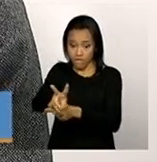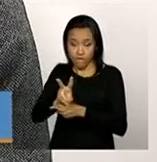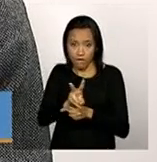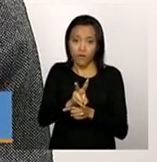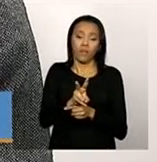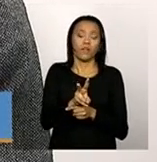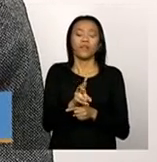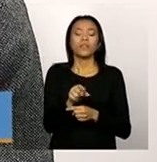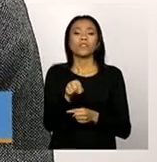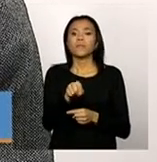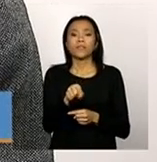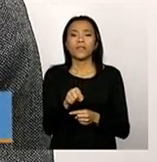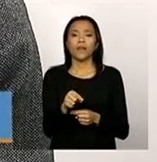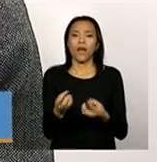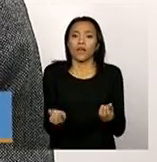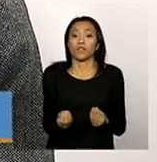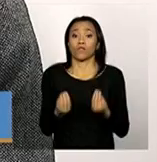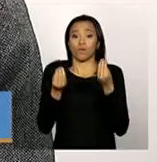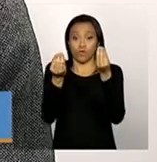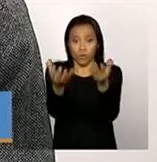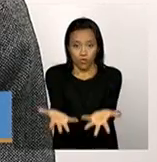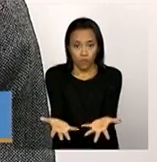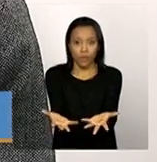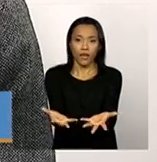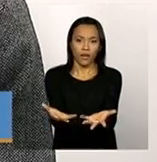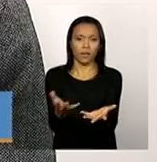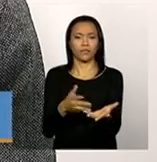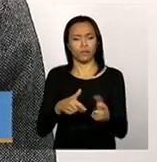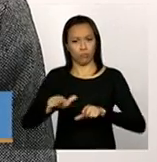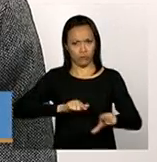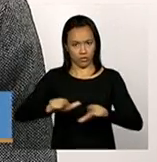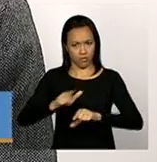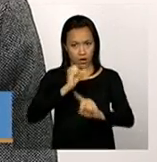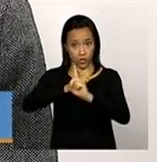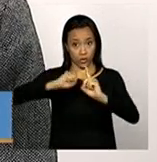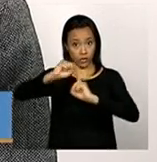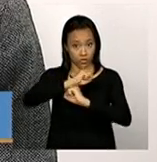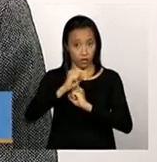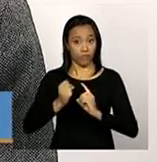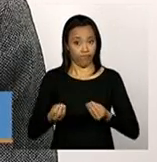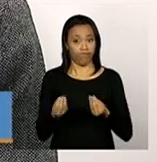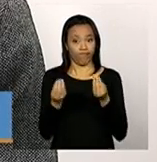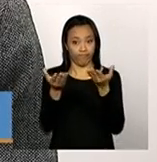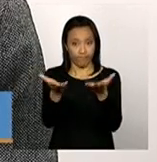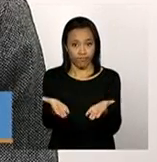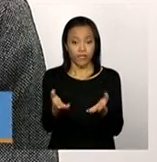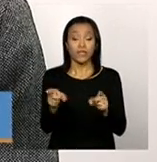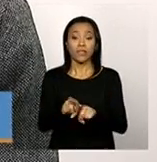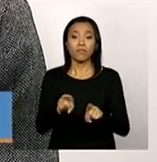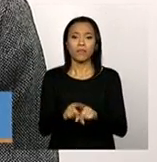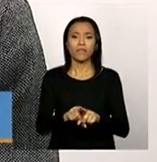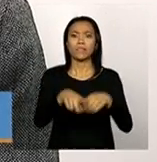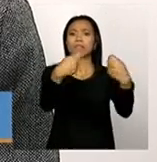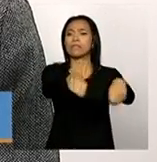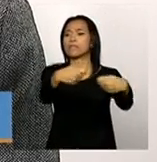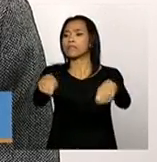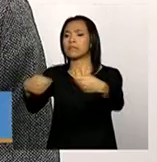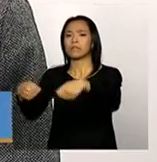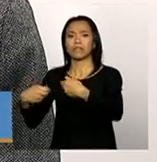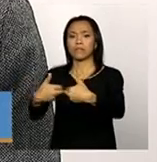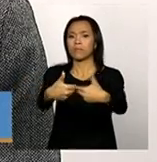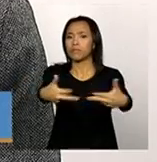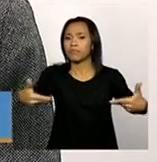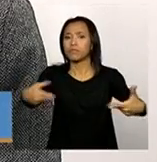as ofertas realizadas pela assistência social e sobre o que a gente chama das demandas ou das necessidades